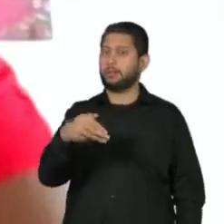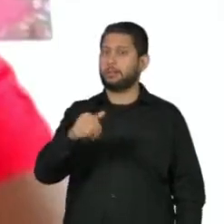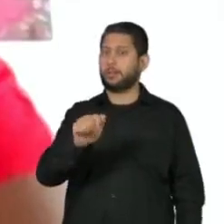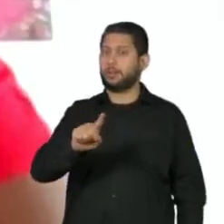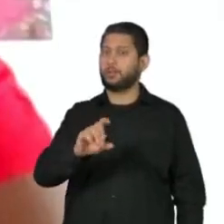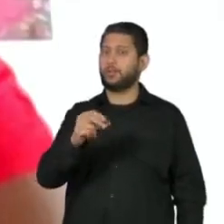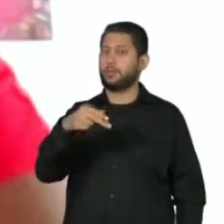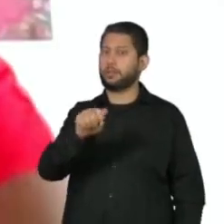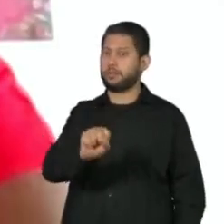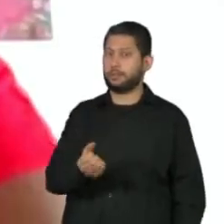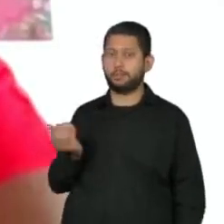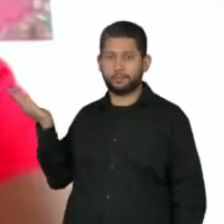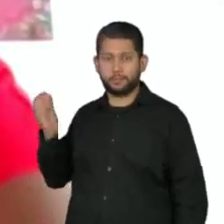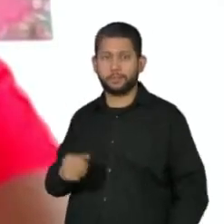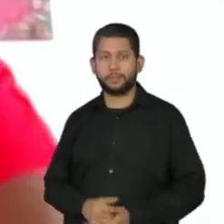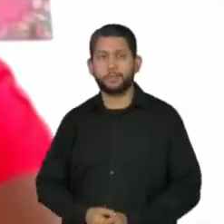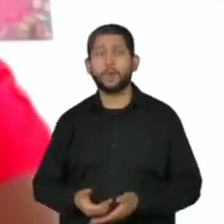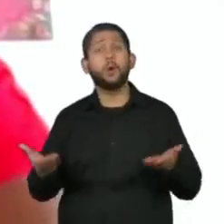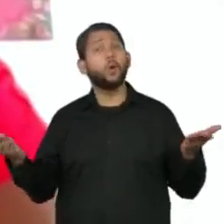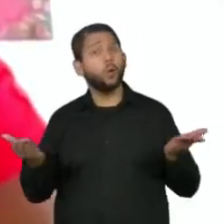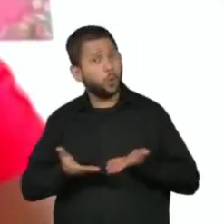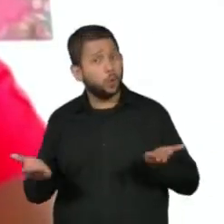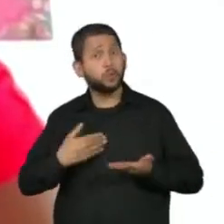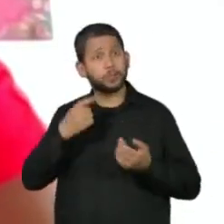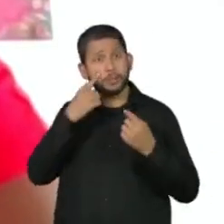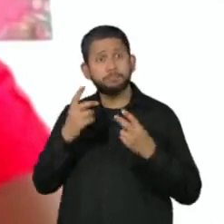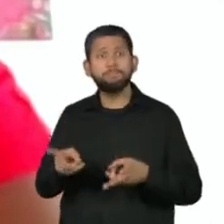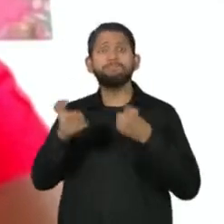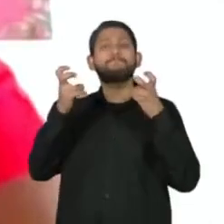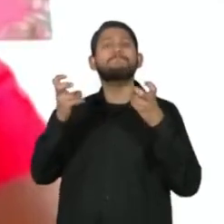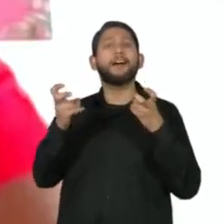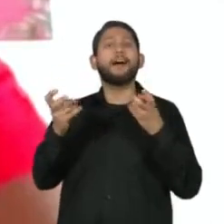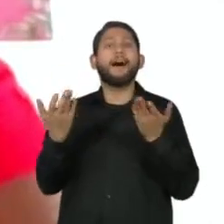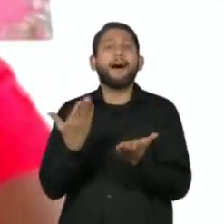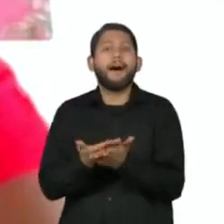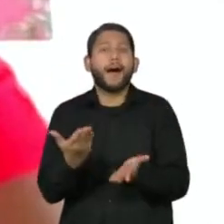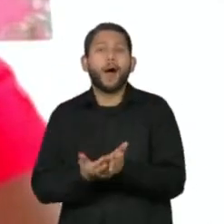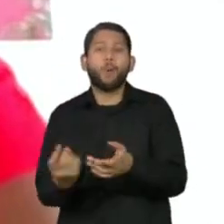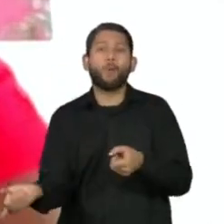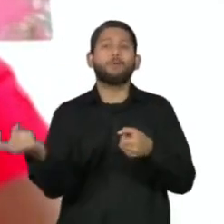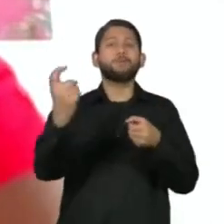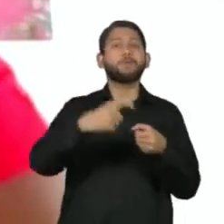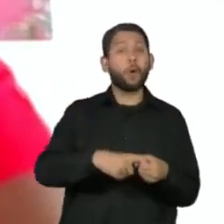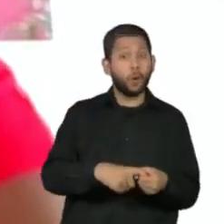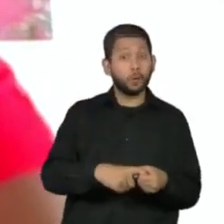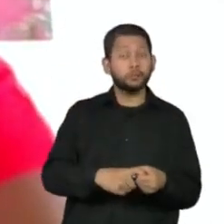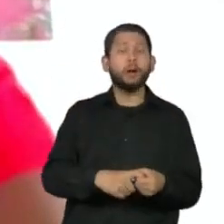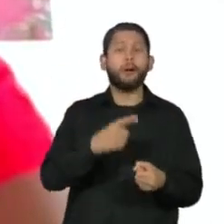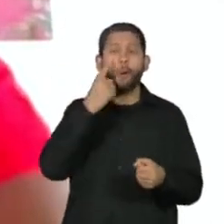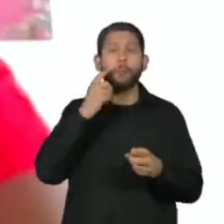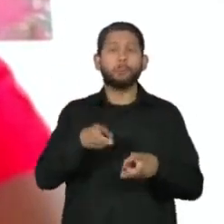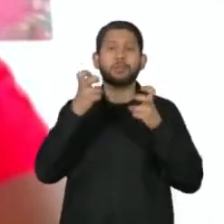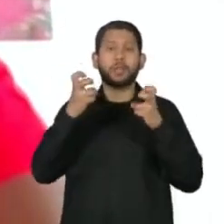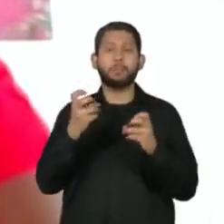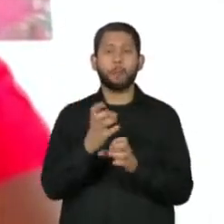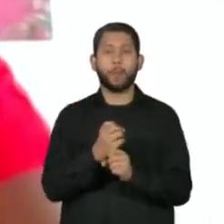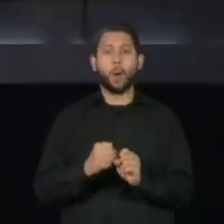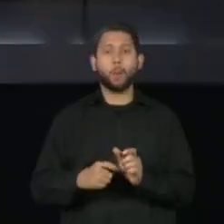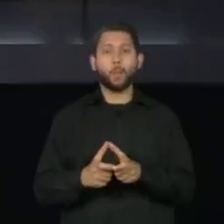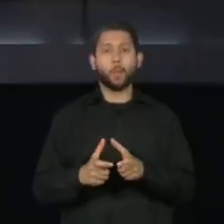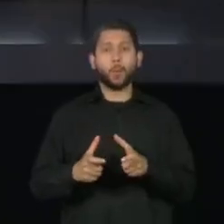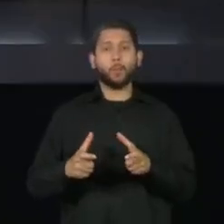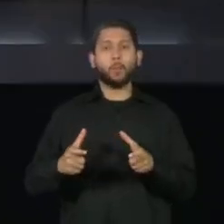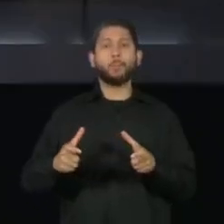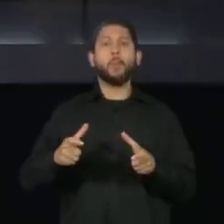Hoje nós temos, principalmente com o retorno das aulas, uma situação com os números aumentando consideravelmente.